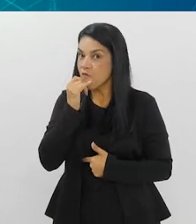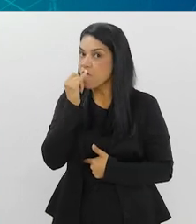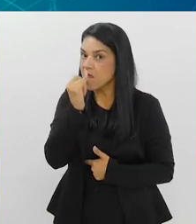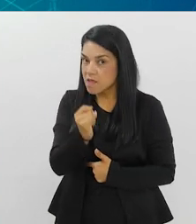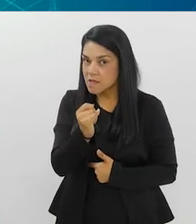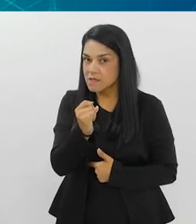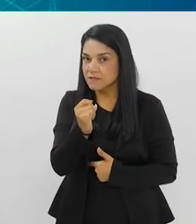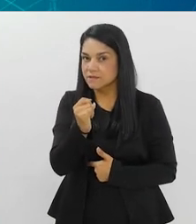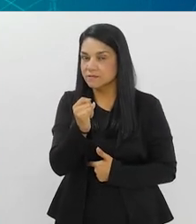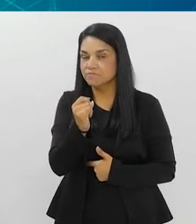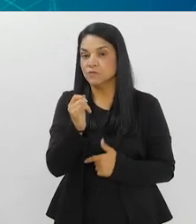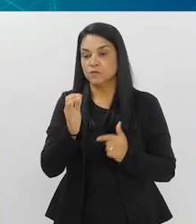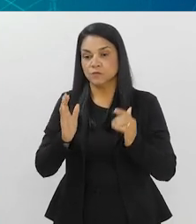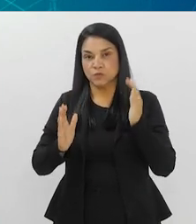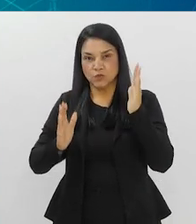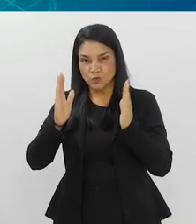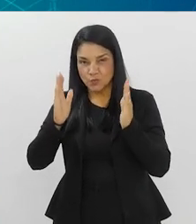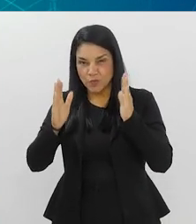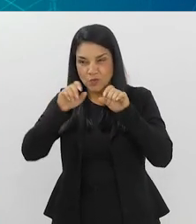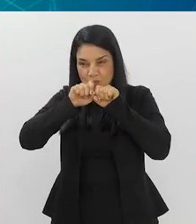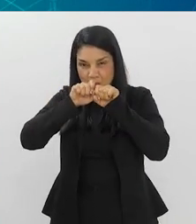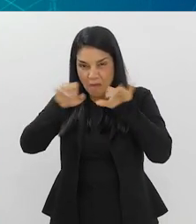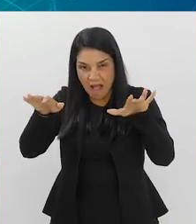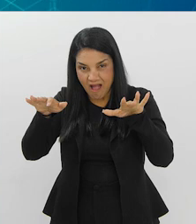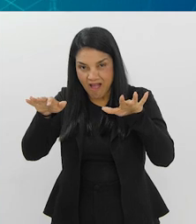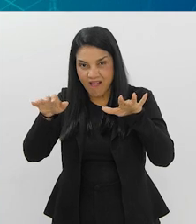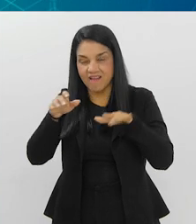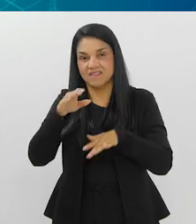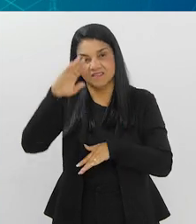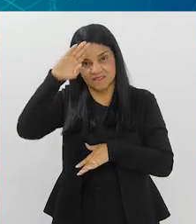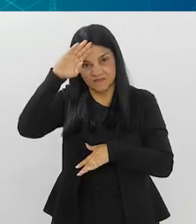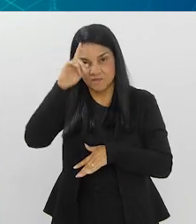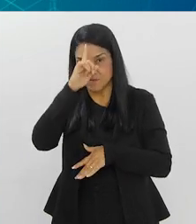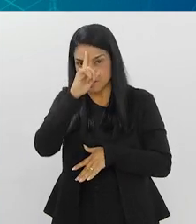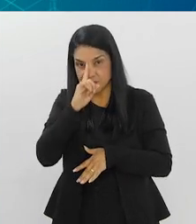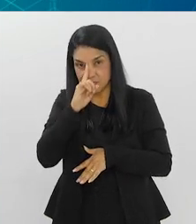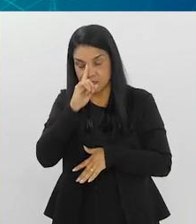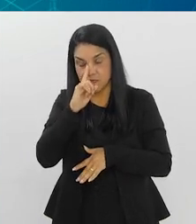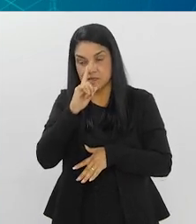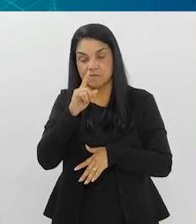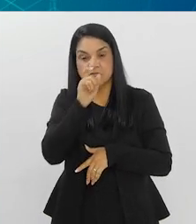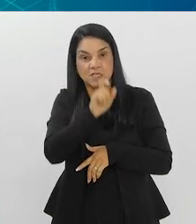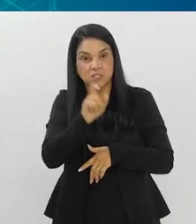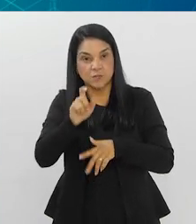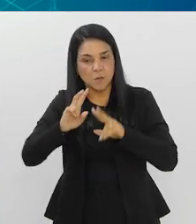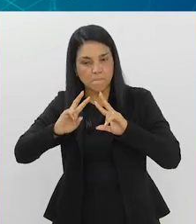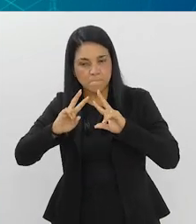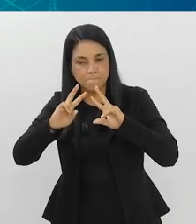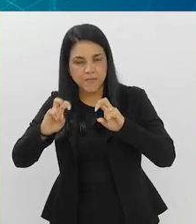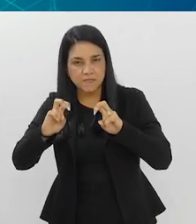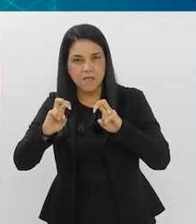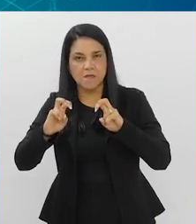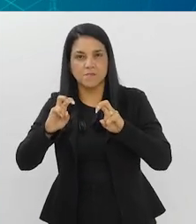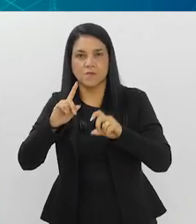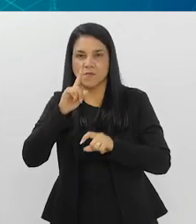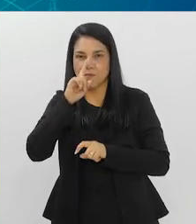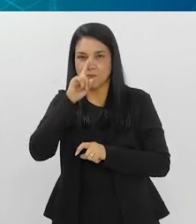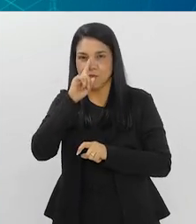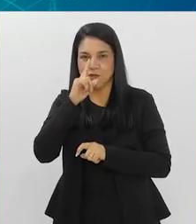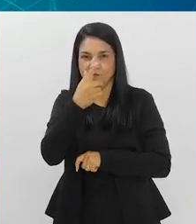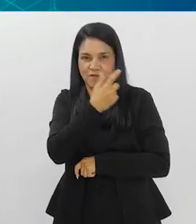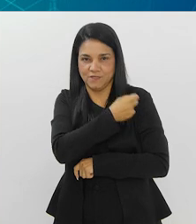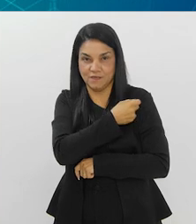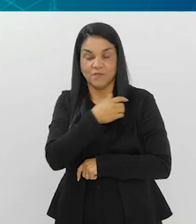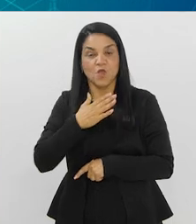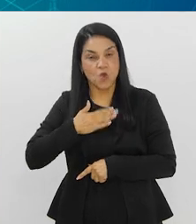falado isso, durante o surto, as pessoas percebem o risco da vacina. Eu gosto de